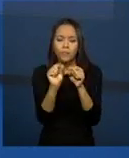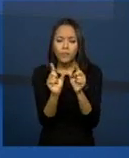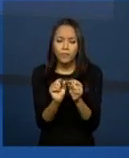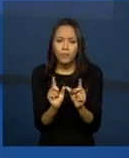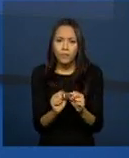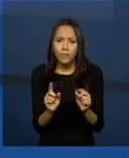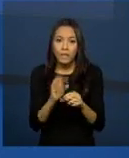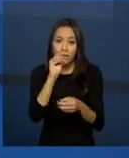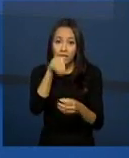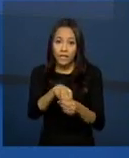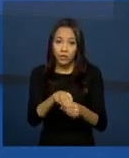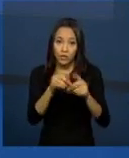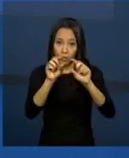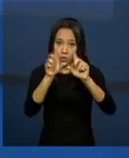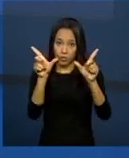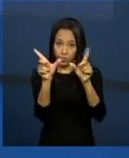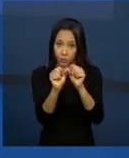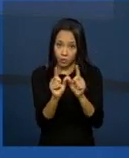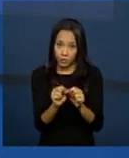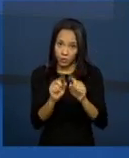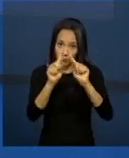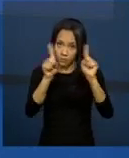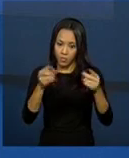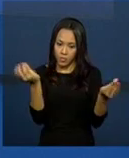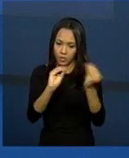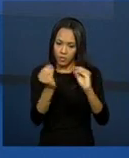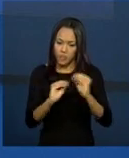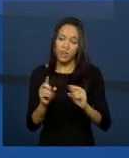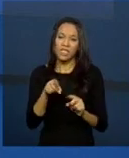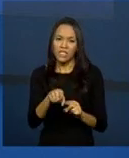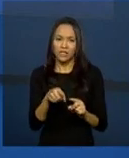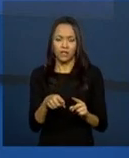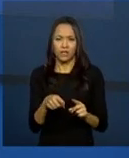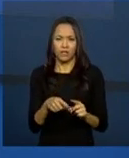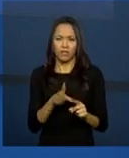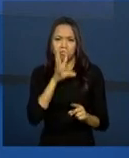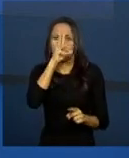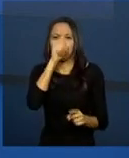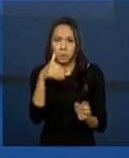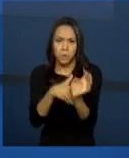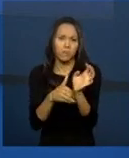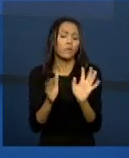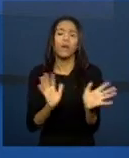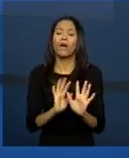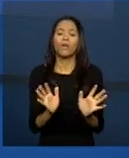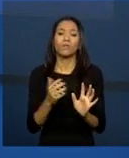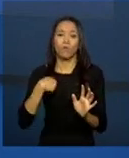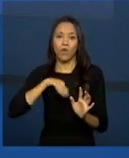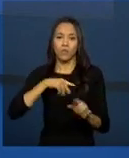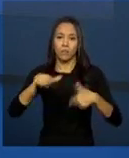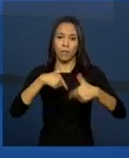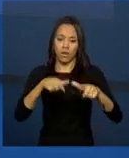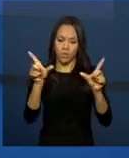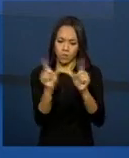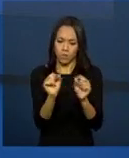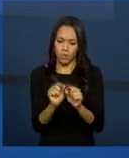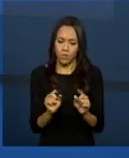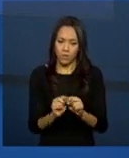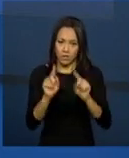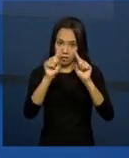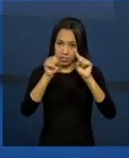que firam a questão do sigilo, porque nós não estamos trabalhando nesse prontuário simplificado qualquer informação